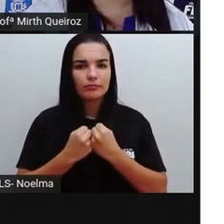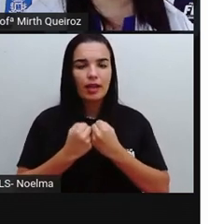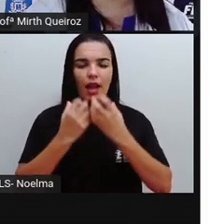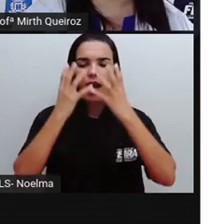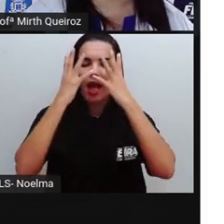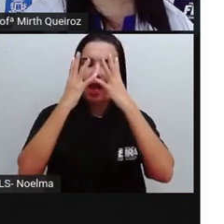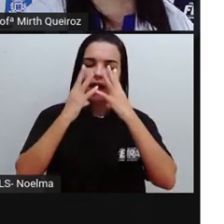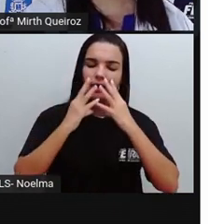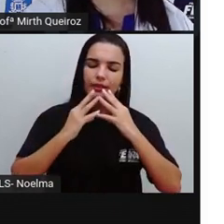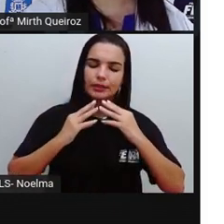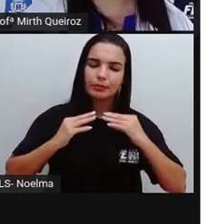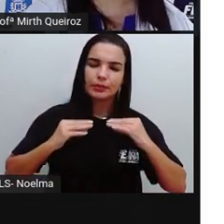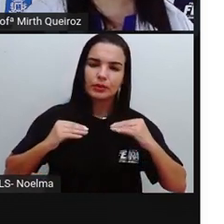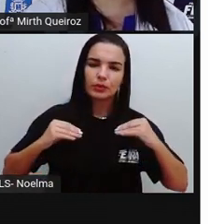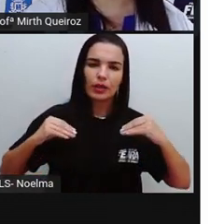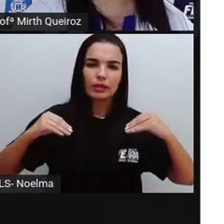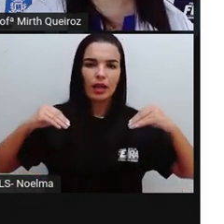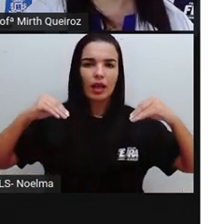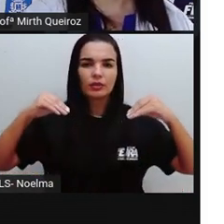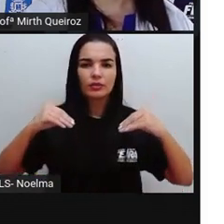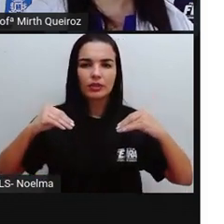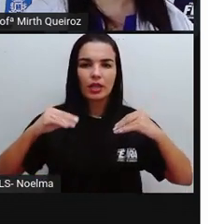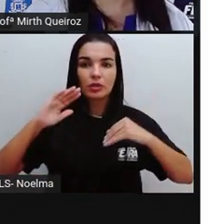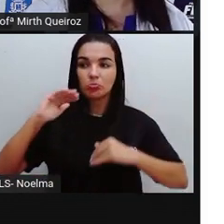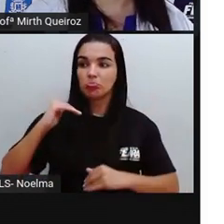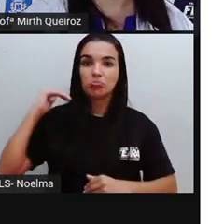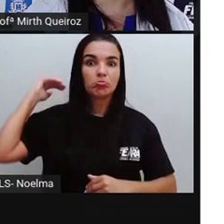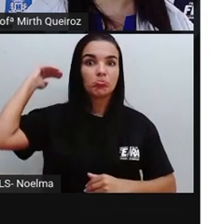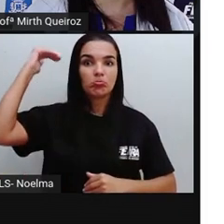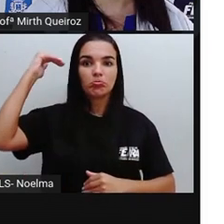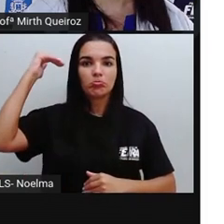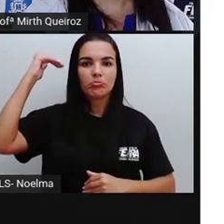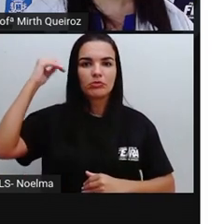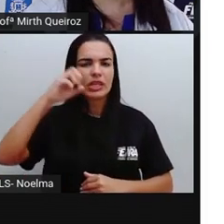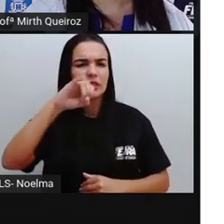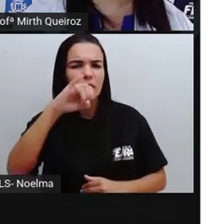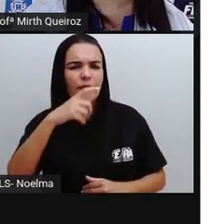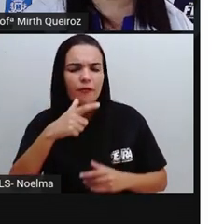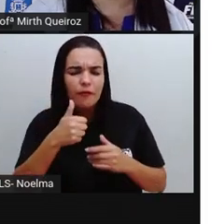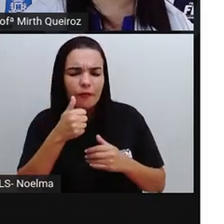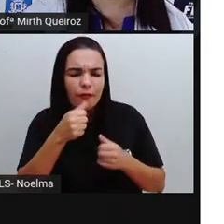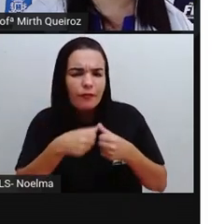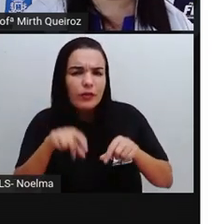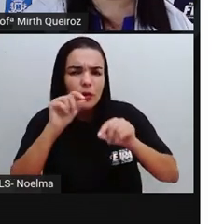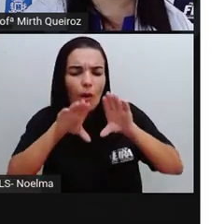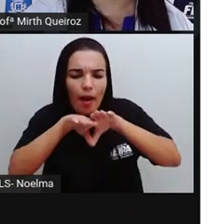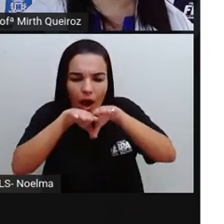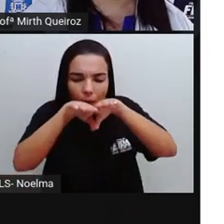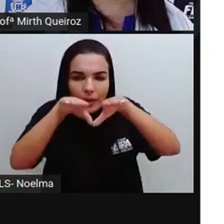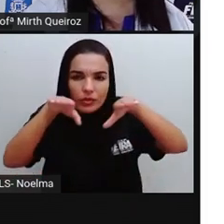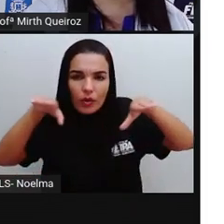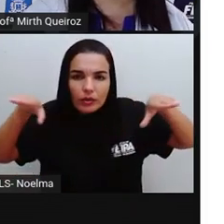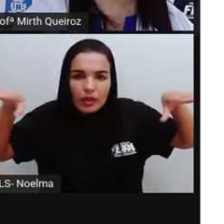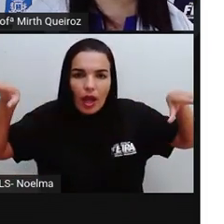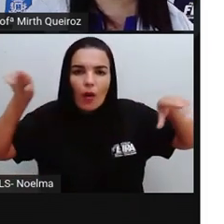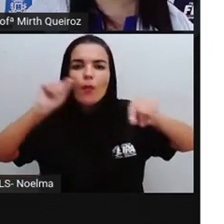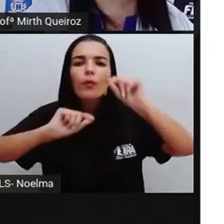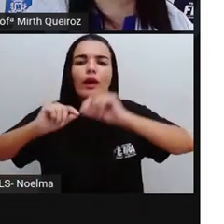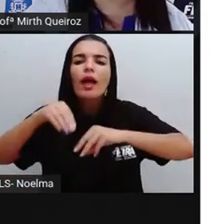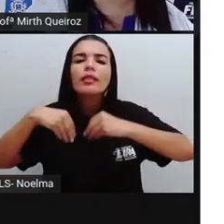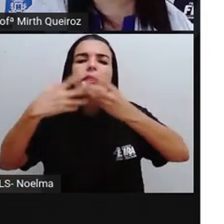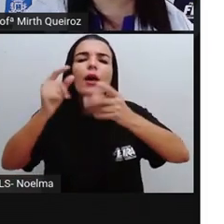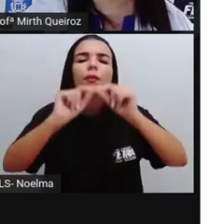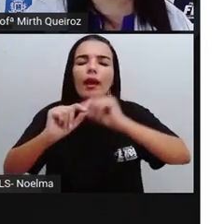ascensão, espiritualidade, superioridade. Se fosse na horizontal, ela poderia